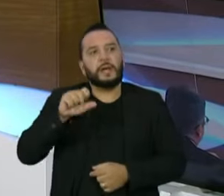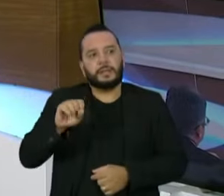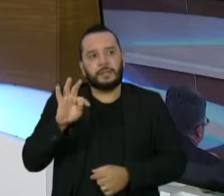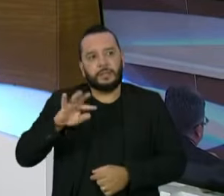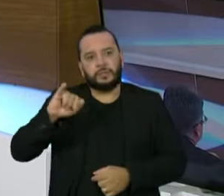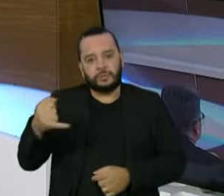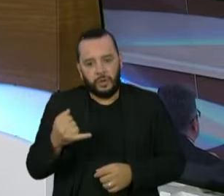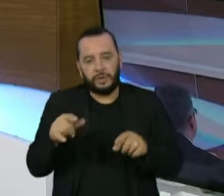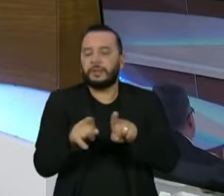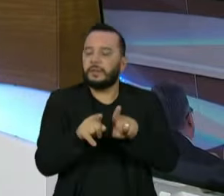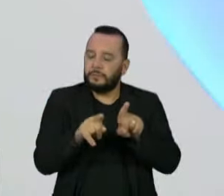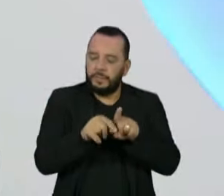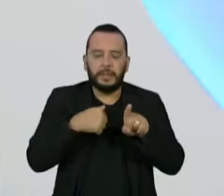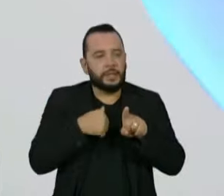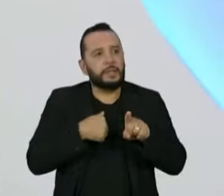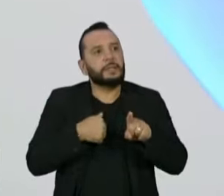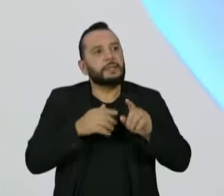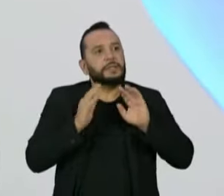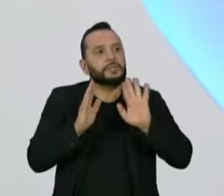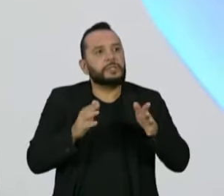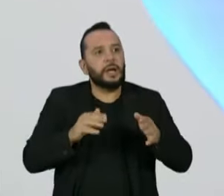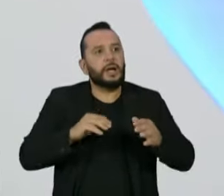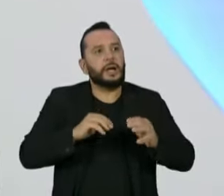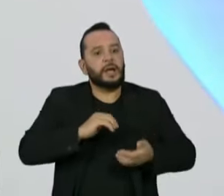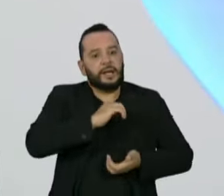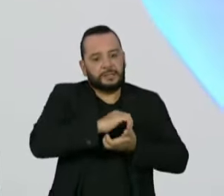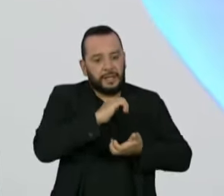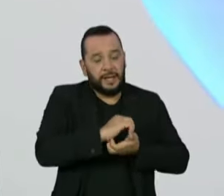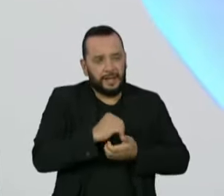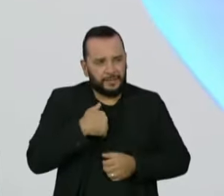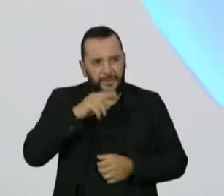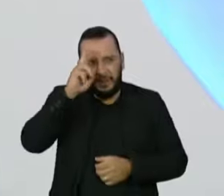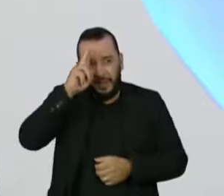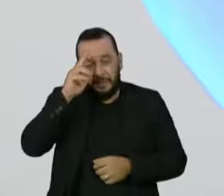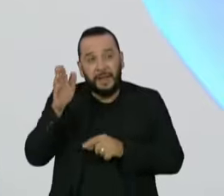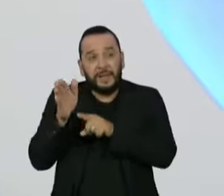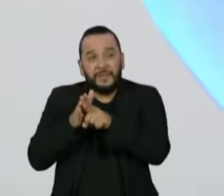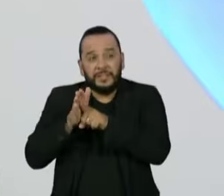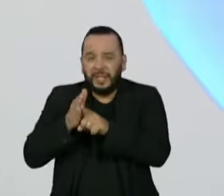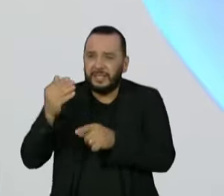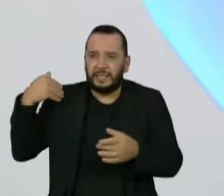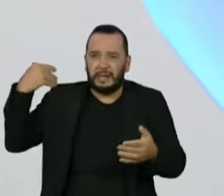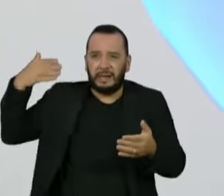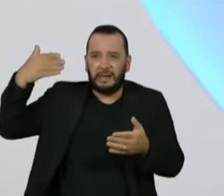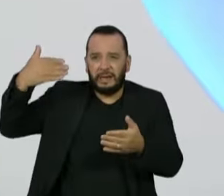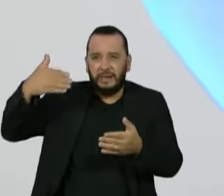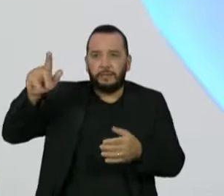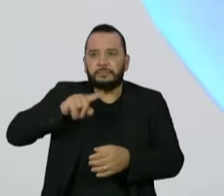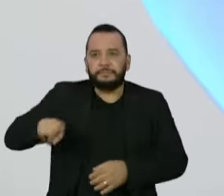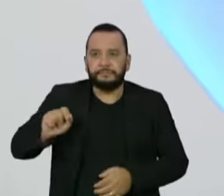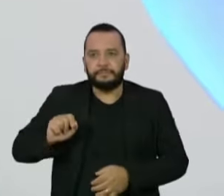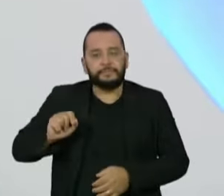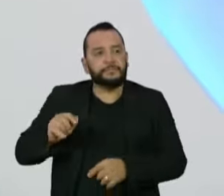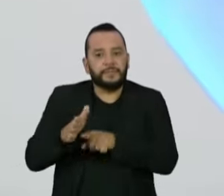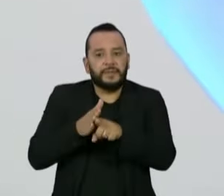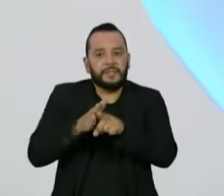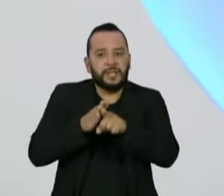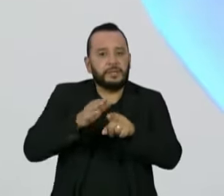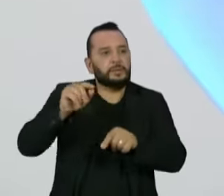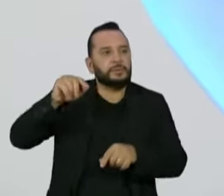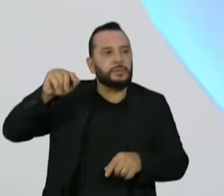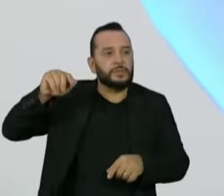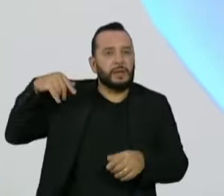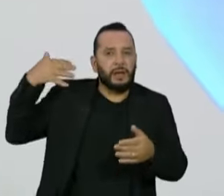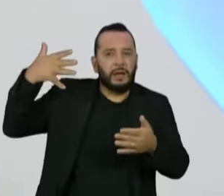Castelo de Areia, Satia Graha, para cada uma delas você tinha o surgimento de alguma nulidade que era decretada e destruía toda aquela